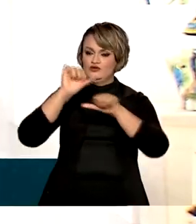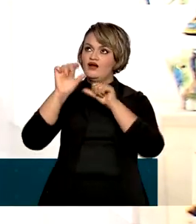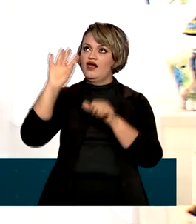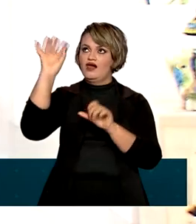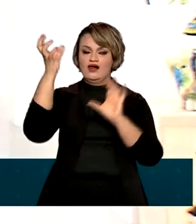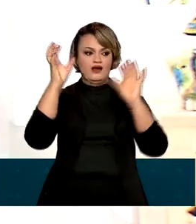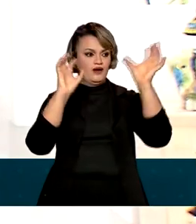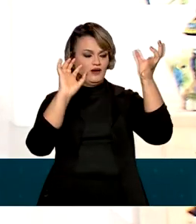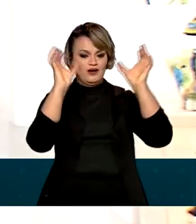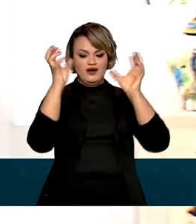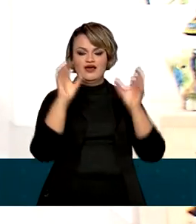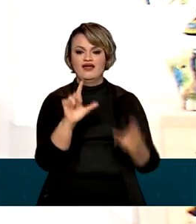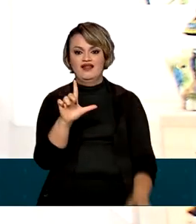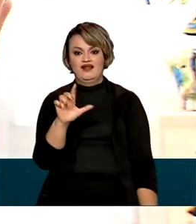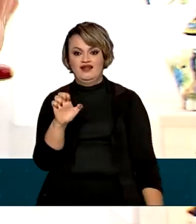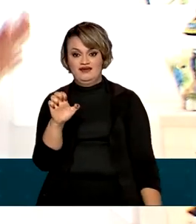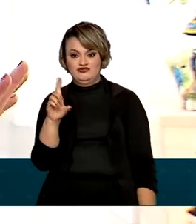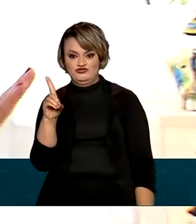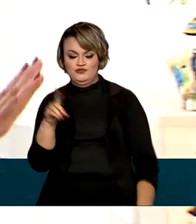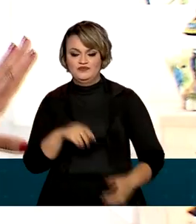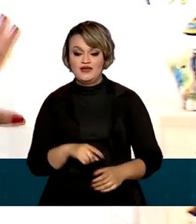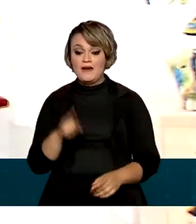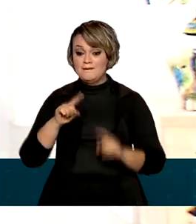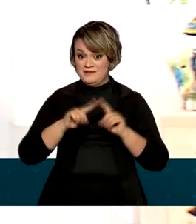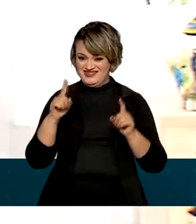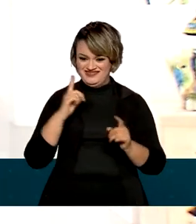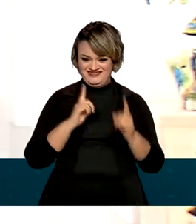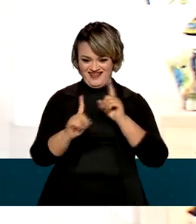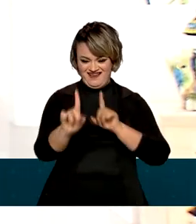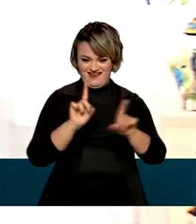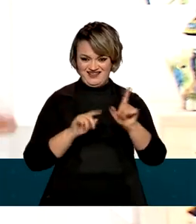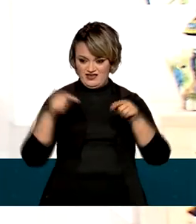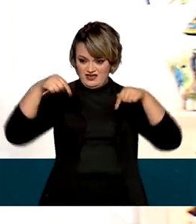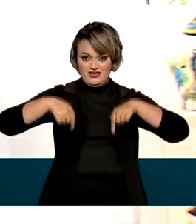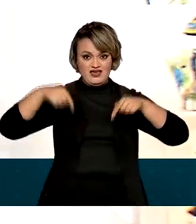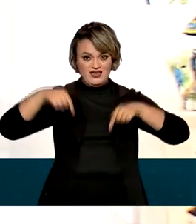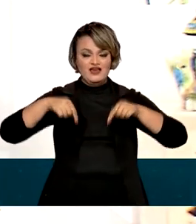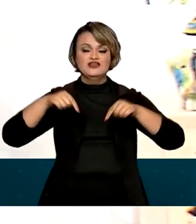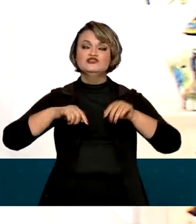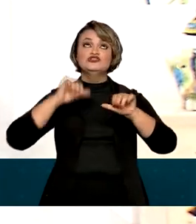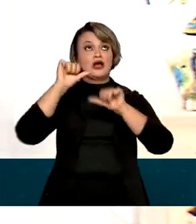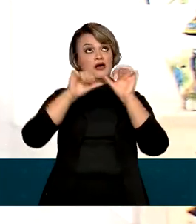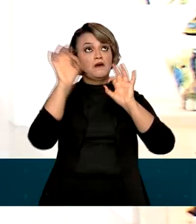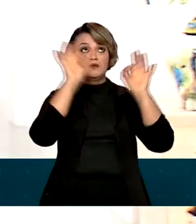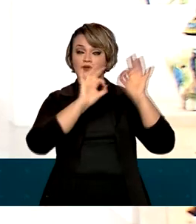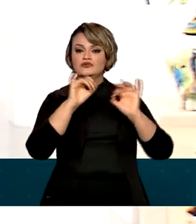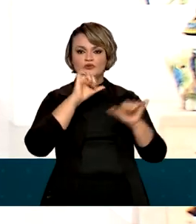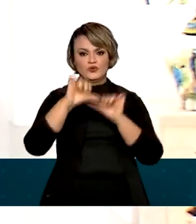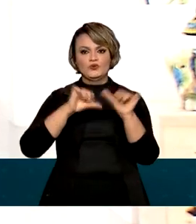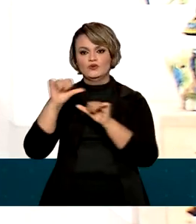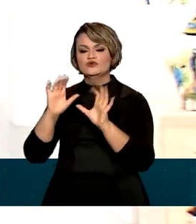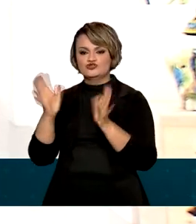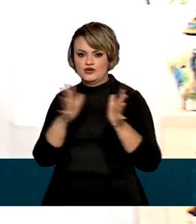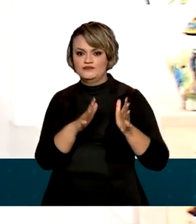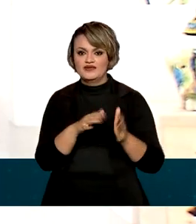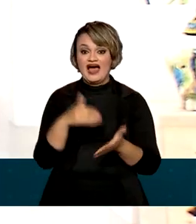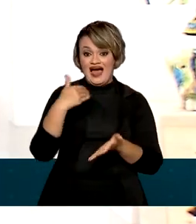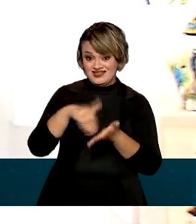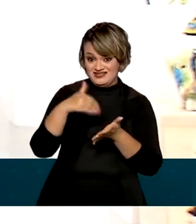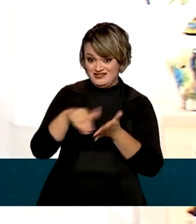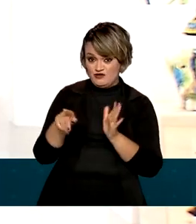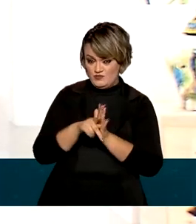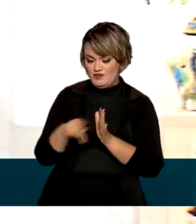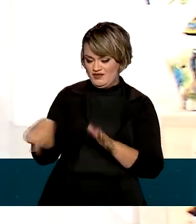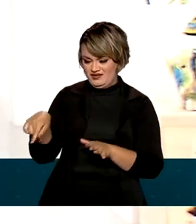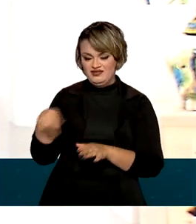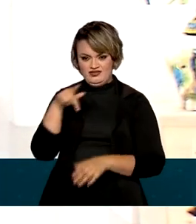processo gradual, mas aqui neste corredor, que é usado para exposições, por exemplo, ele já foi concluído. Segundo a Secretaria-Geral da Presidência